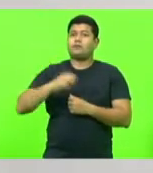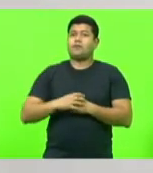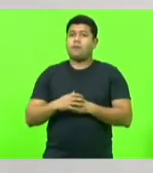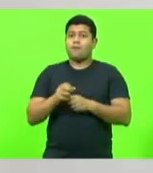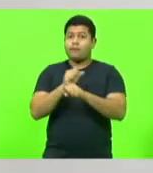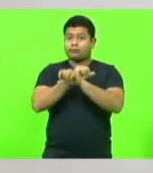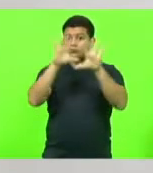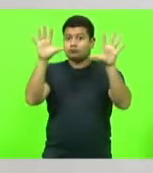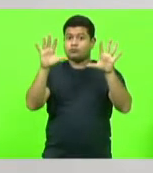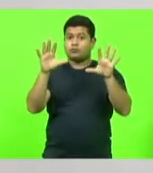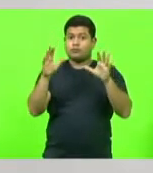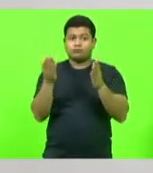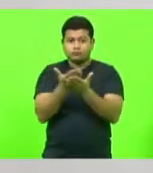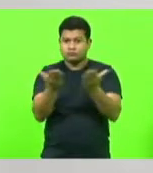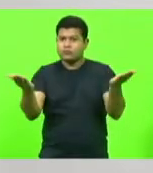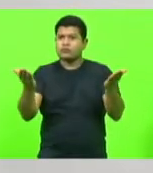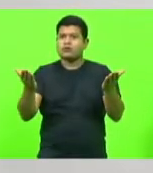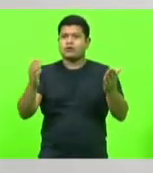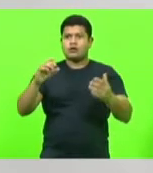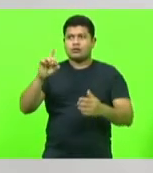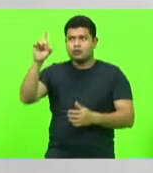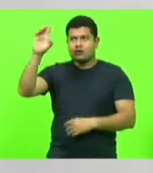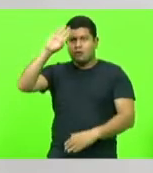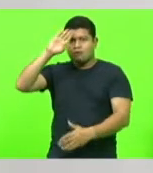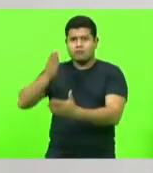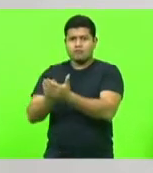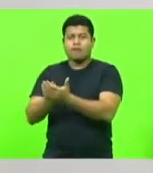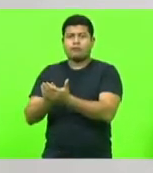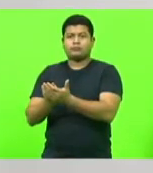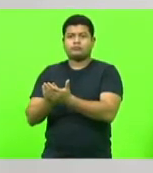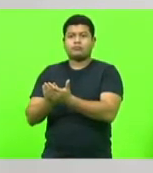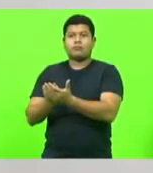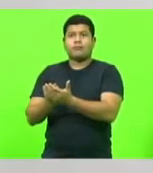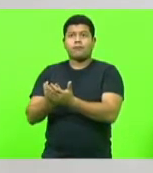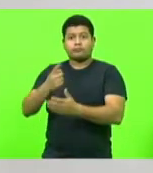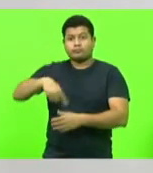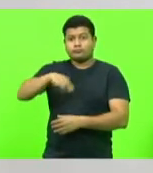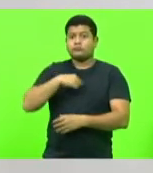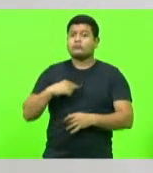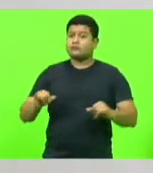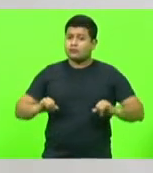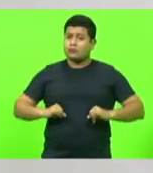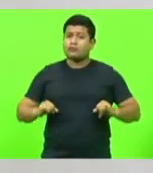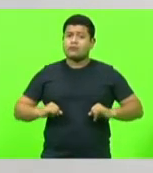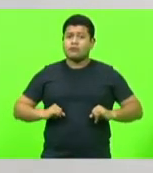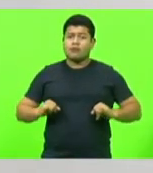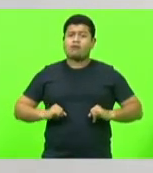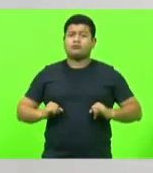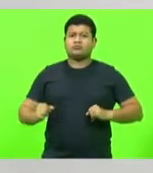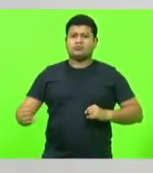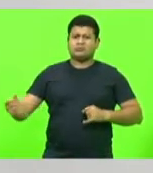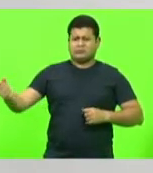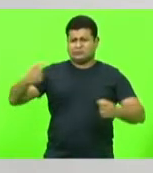evangélicos do Brasil, evangélicos do Brasil. Nós estamos aí sofrendo constantes ataques